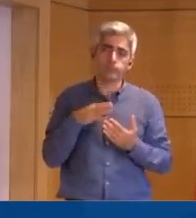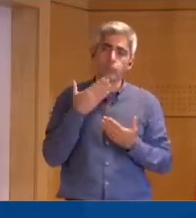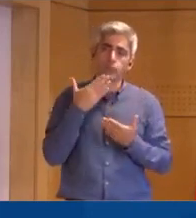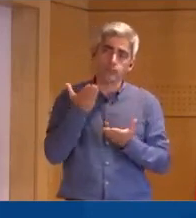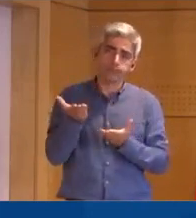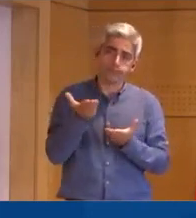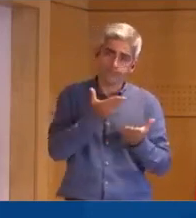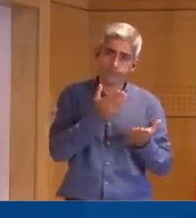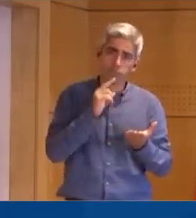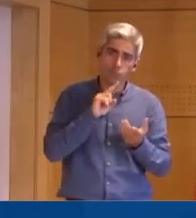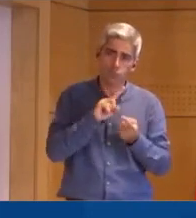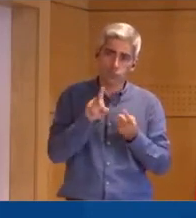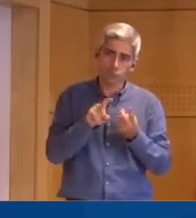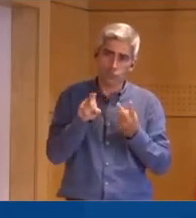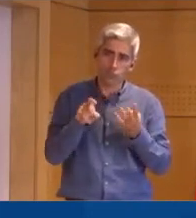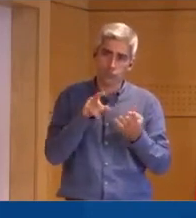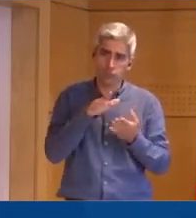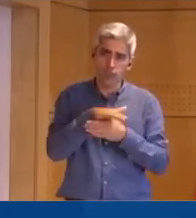Obrigado, Sr.